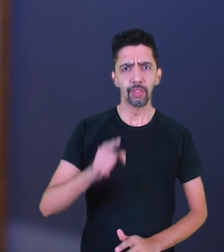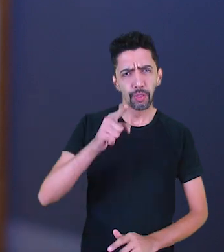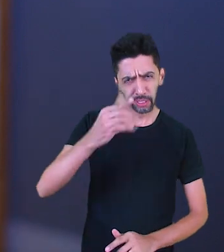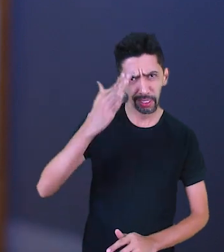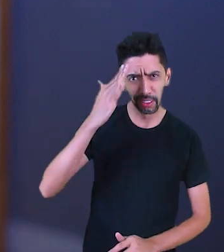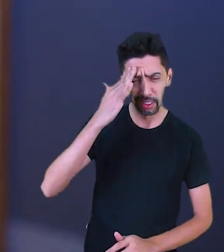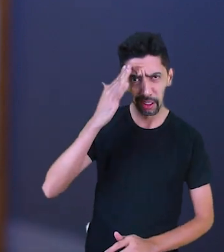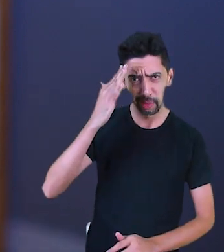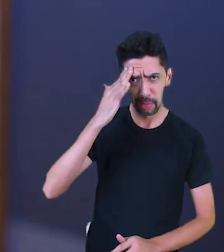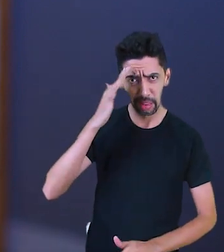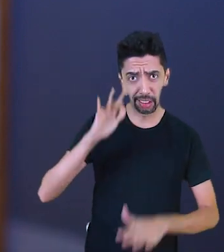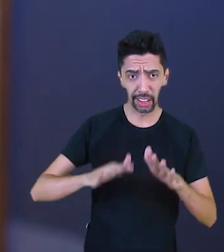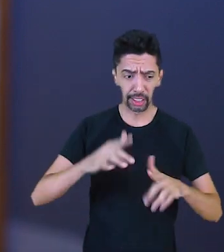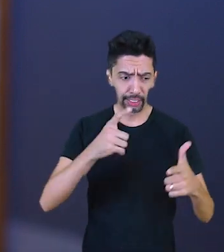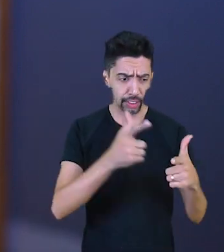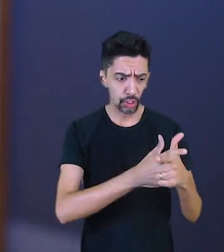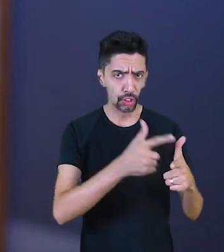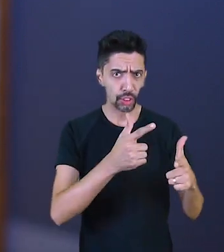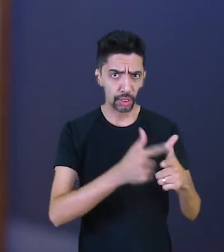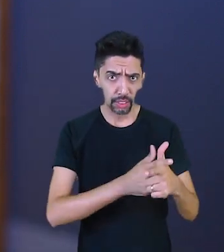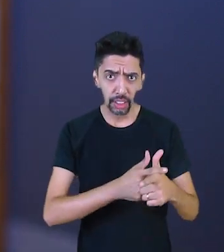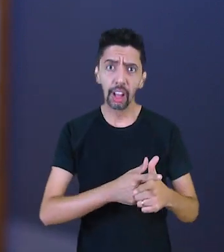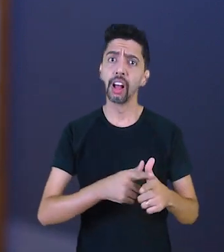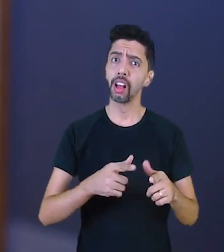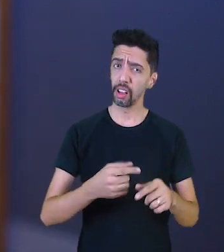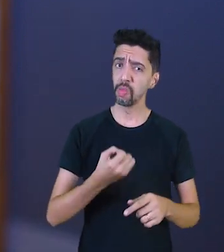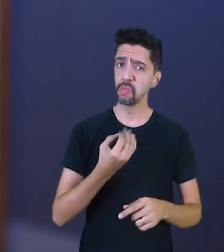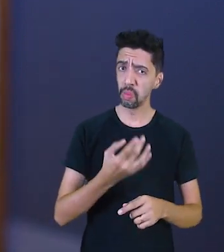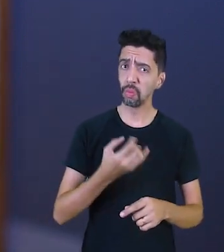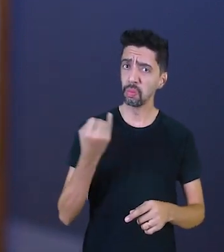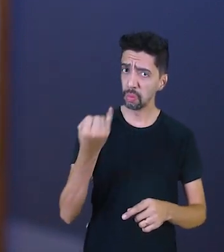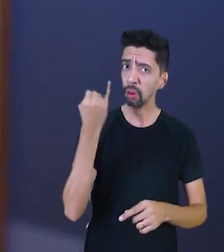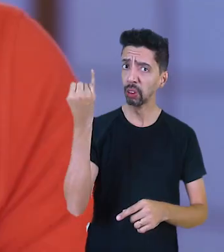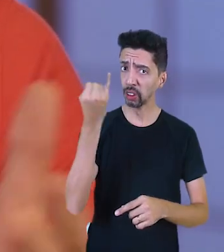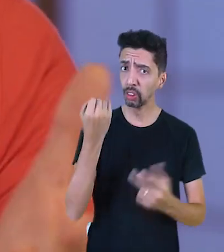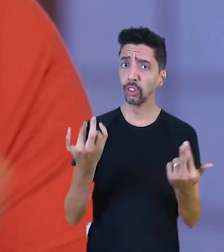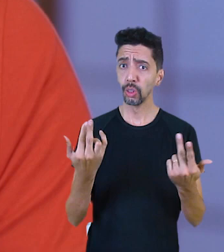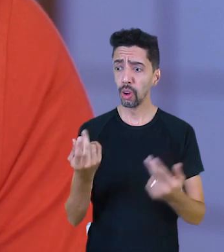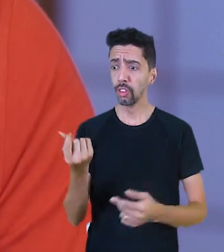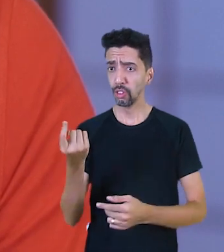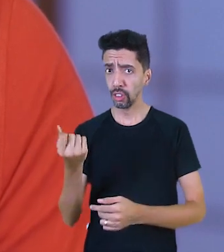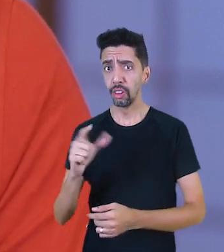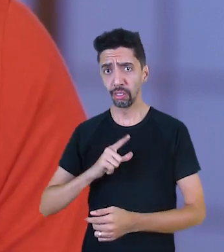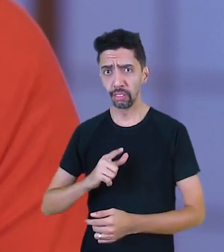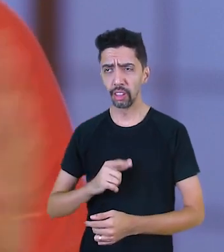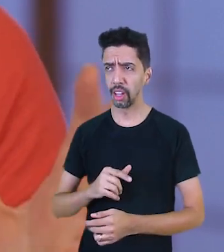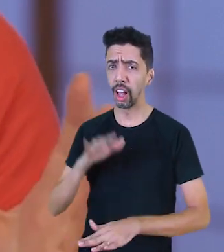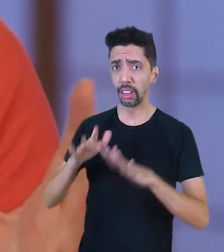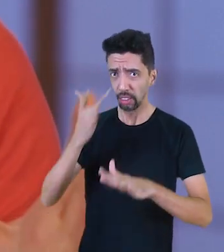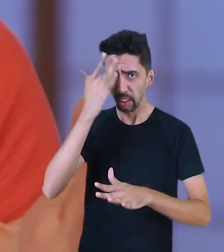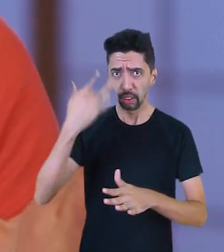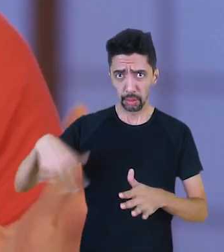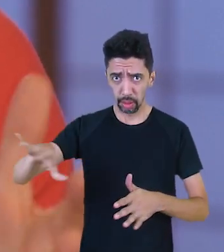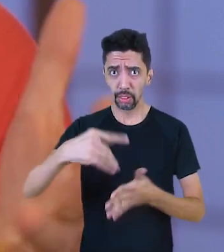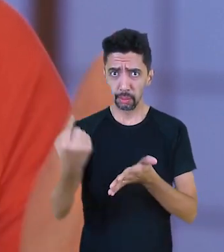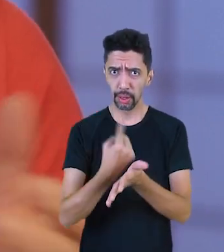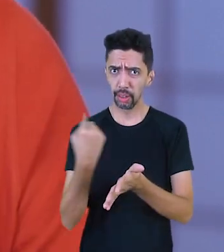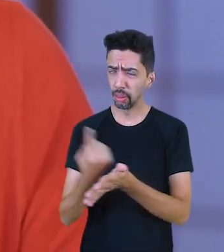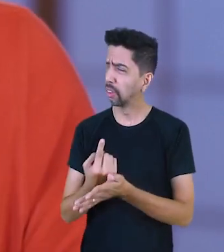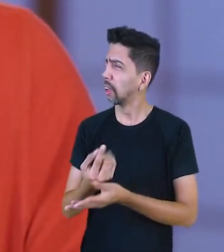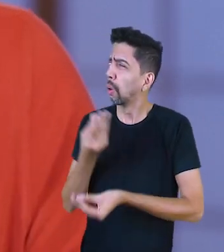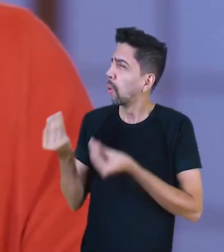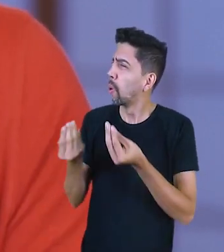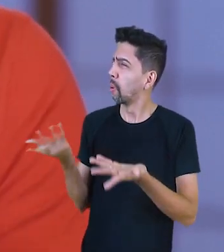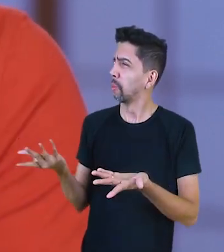Você sabia que ter dívidas é tão importante quanto ter dinheiro? Muitas pessoas me perguntam, como assim, Reinaldo Domingos?